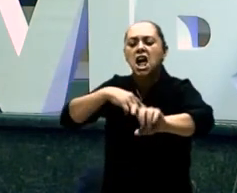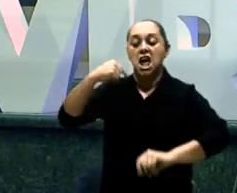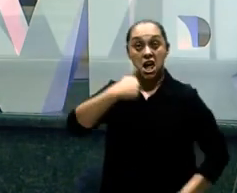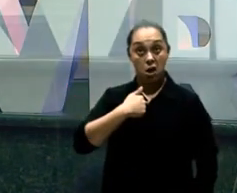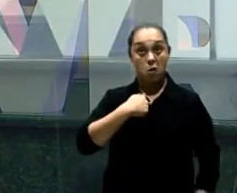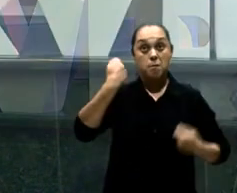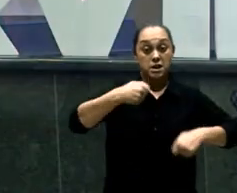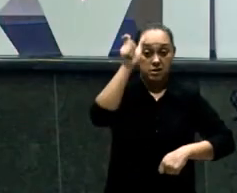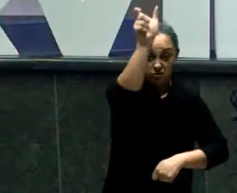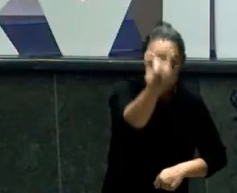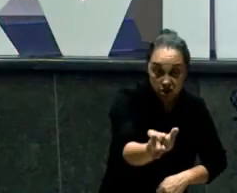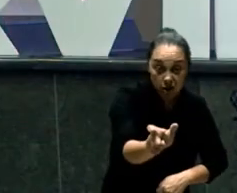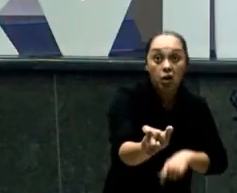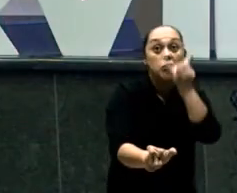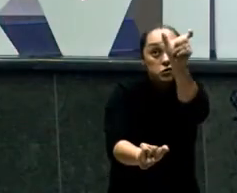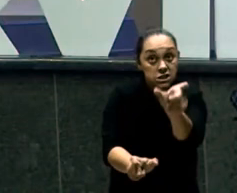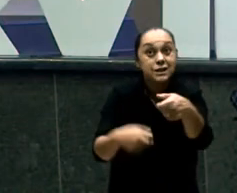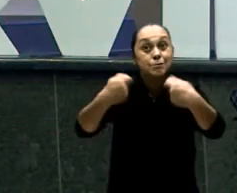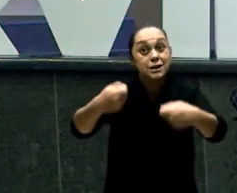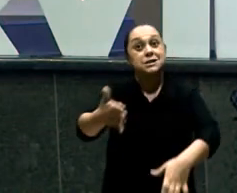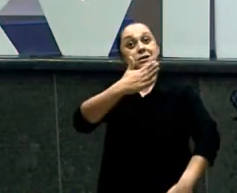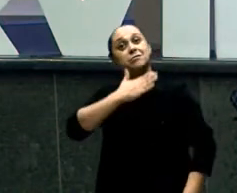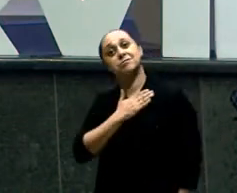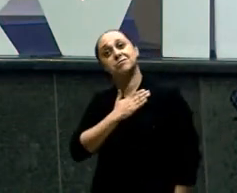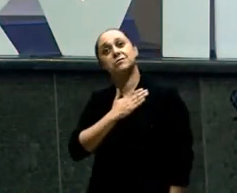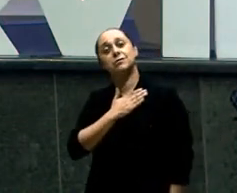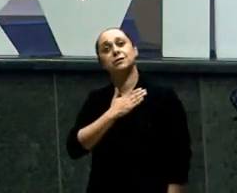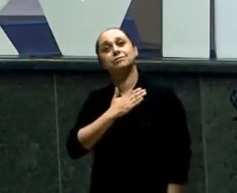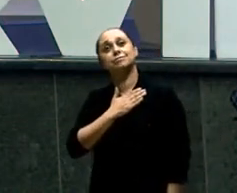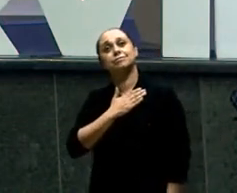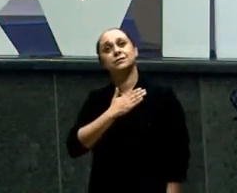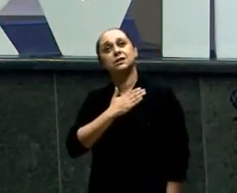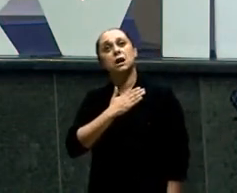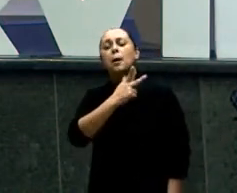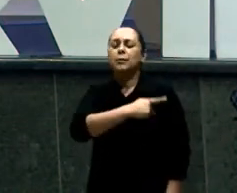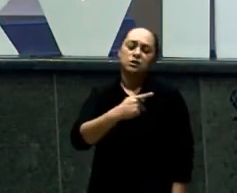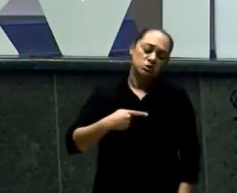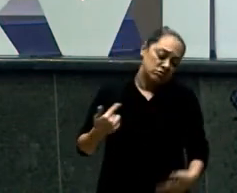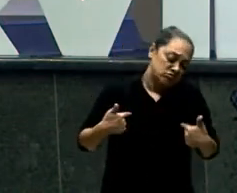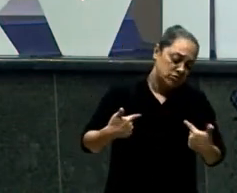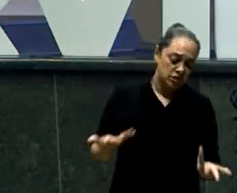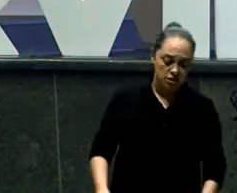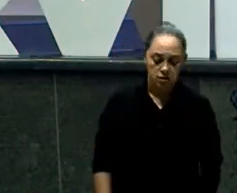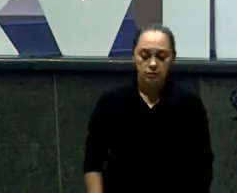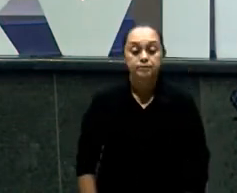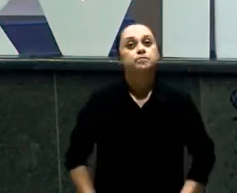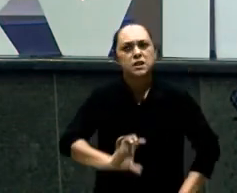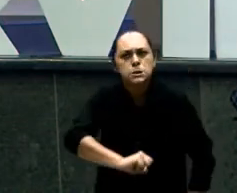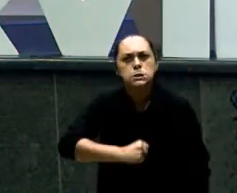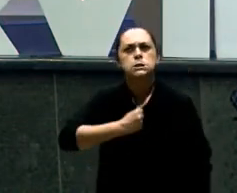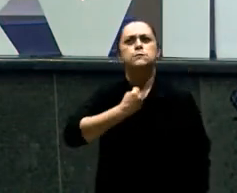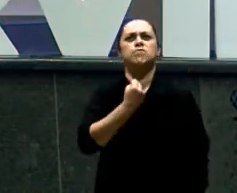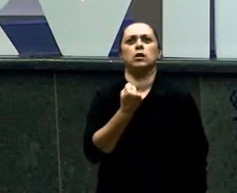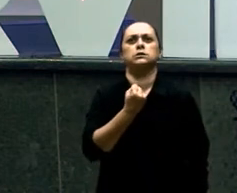abençoar Aonde você está Fazendo o que você faz Pastor Mas então O que que eu preciso? Só caprichar No seu prato De